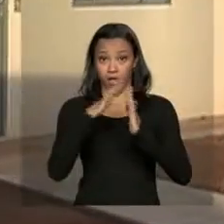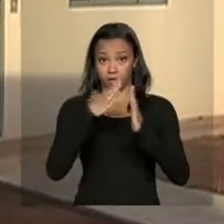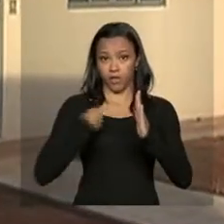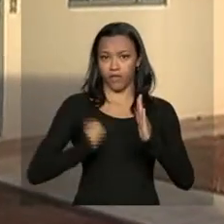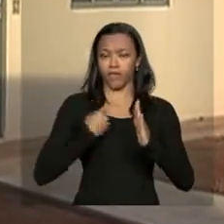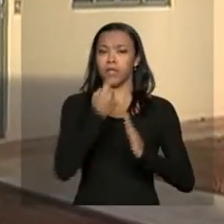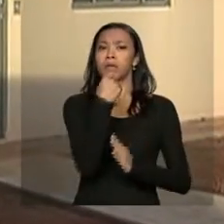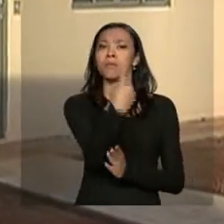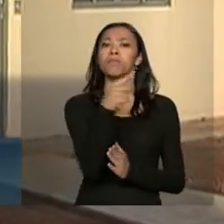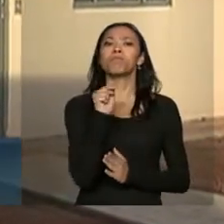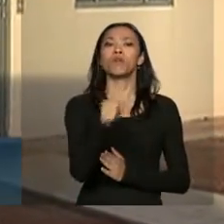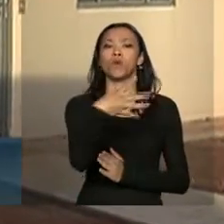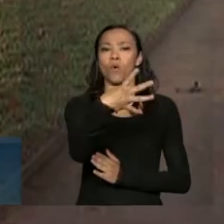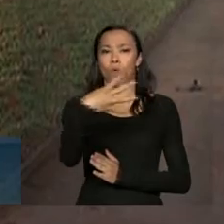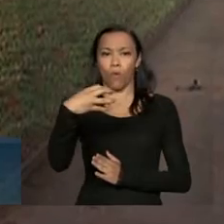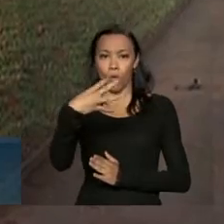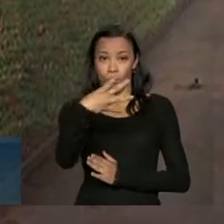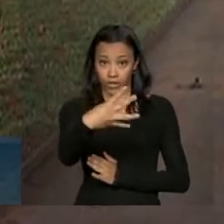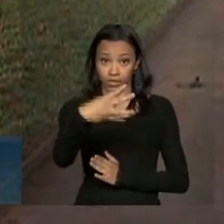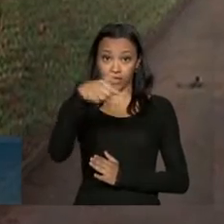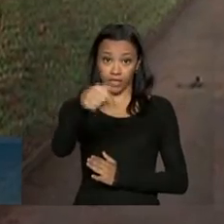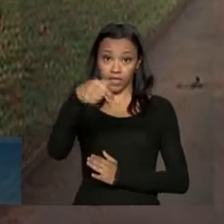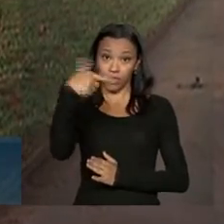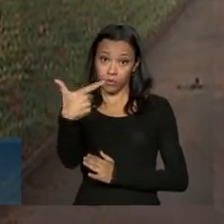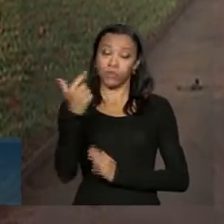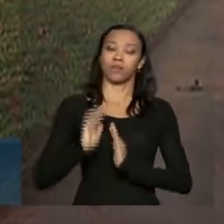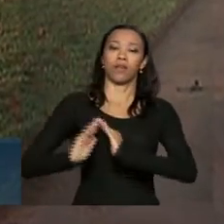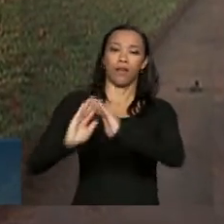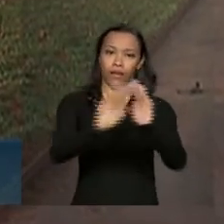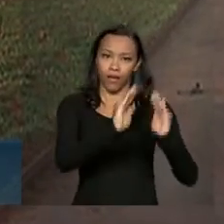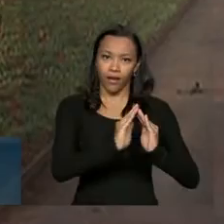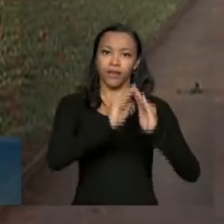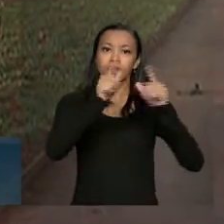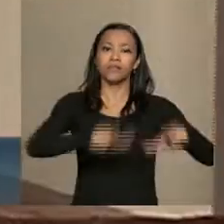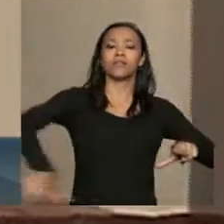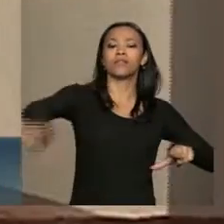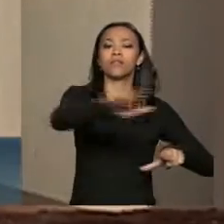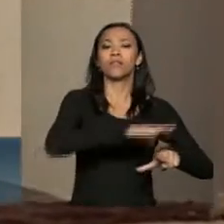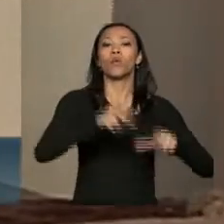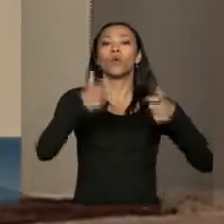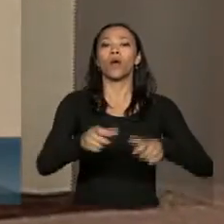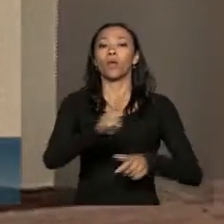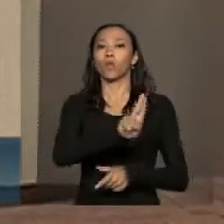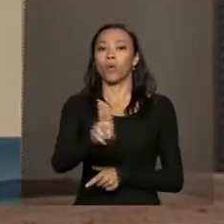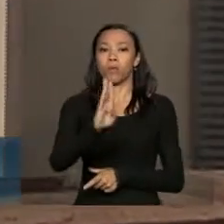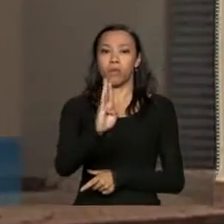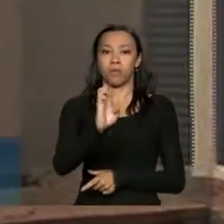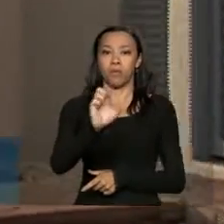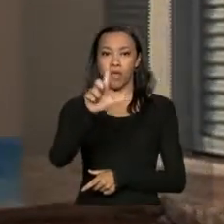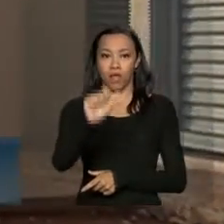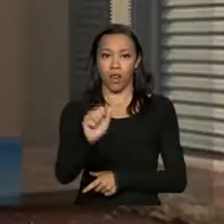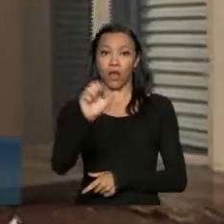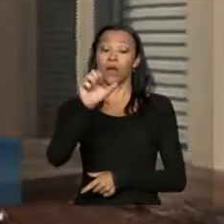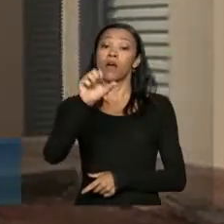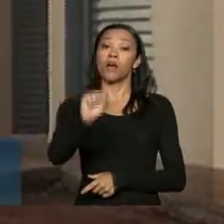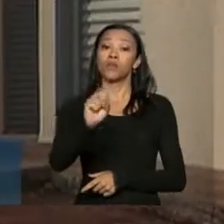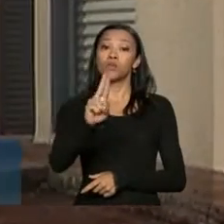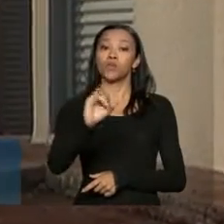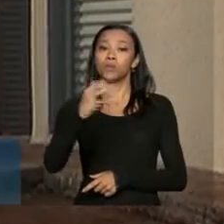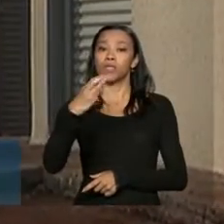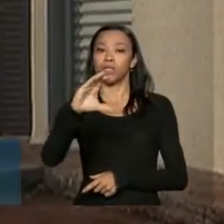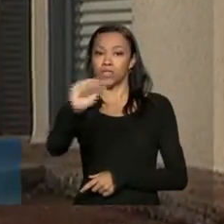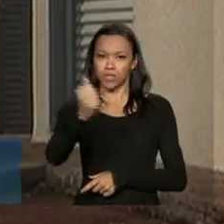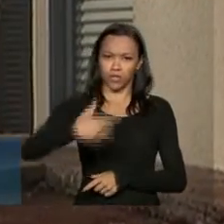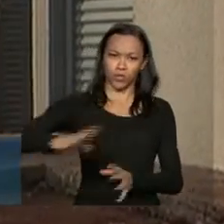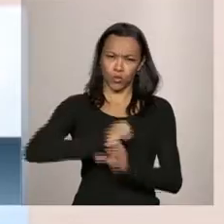1.472 unidades residenciais no bairro Bela Suíça. O investimento é de mais de R 88